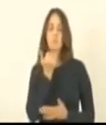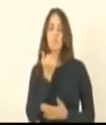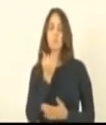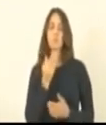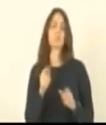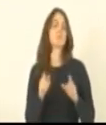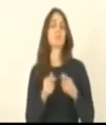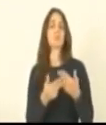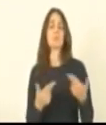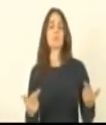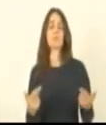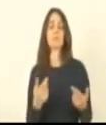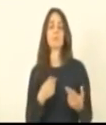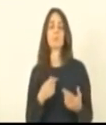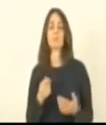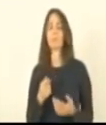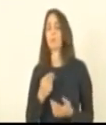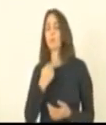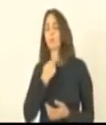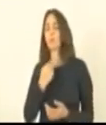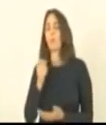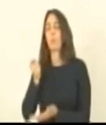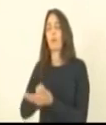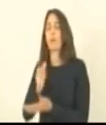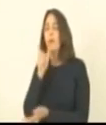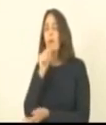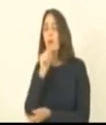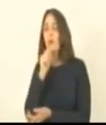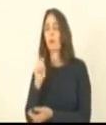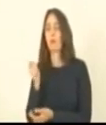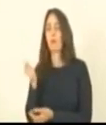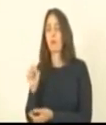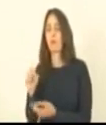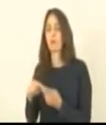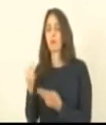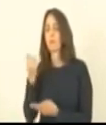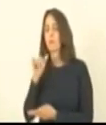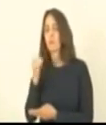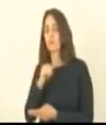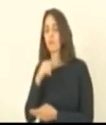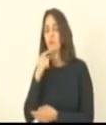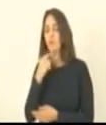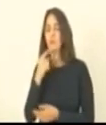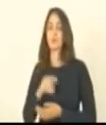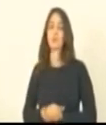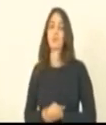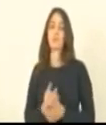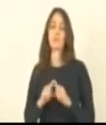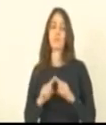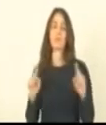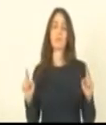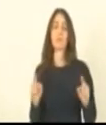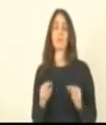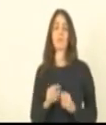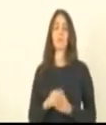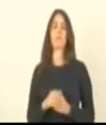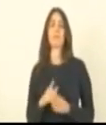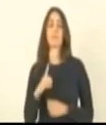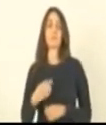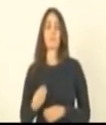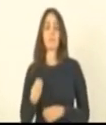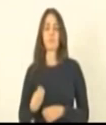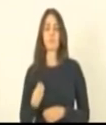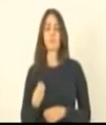mão do pagamento de água de gás e de energia elétrica só que existe